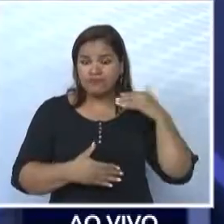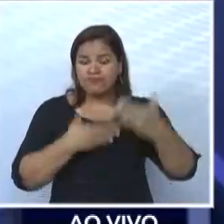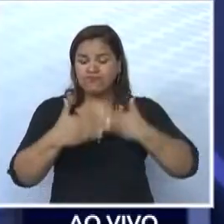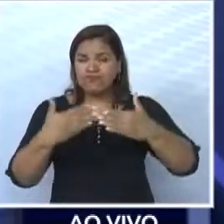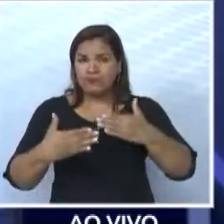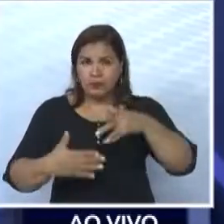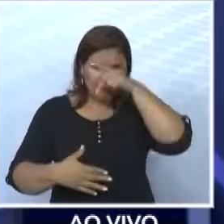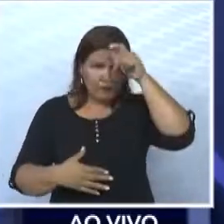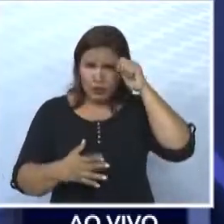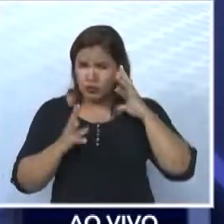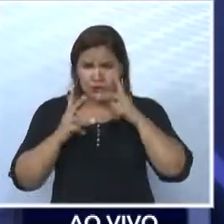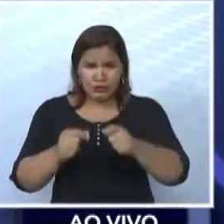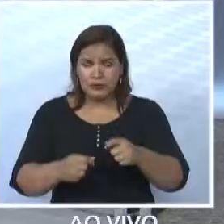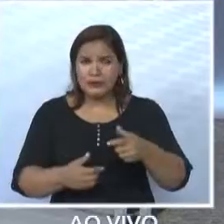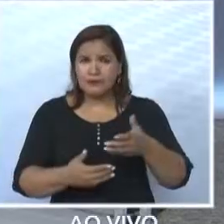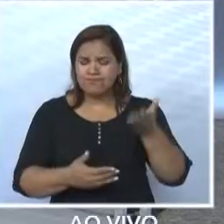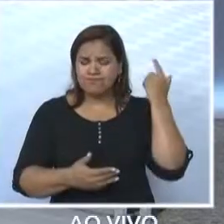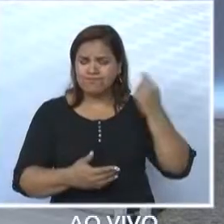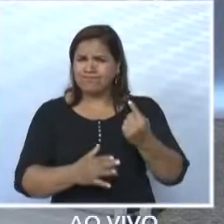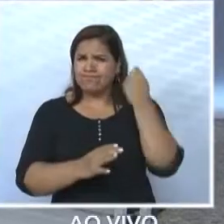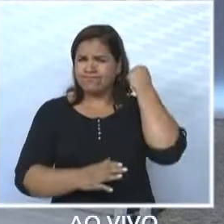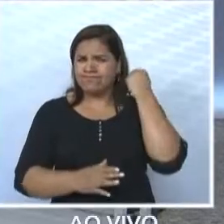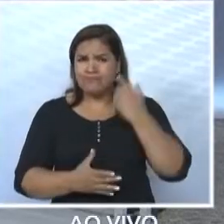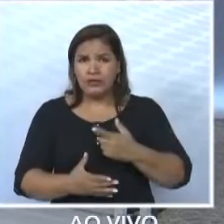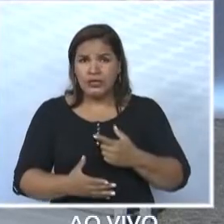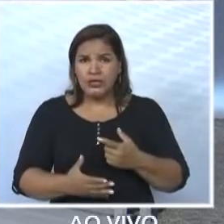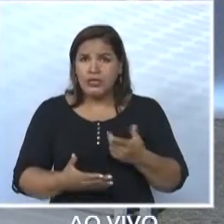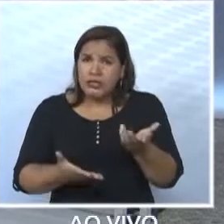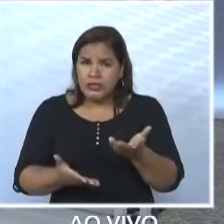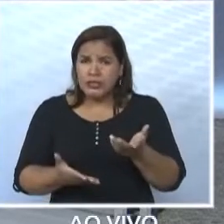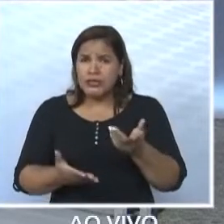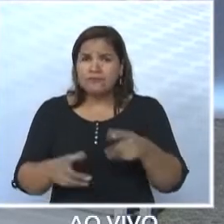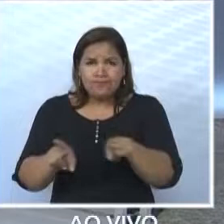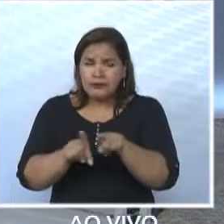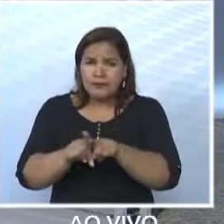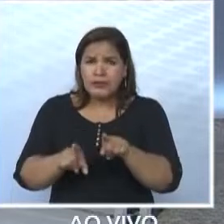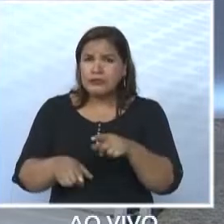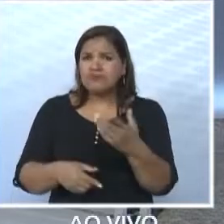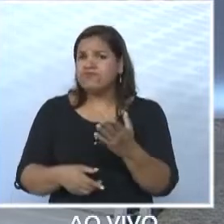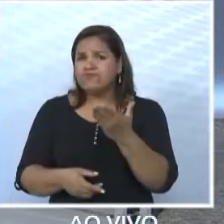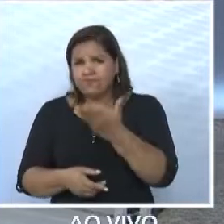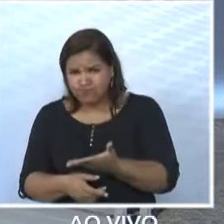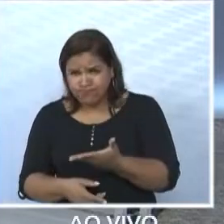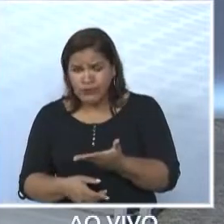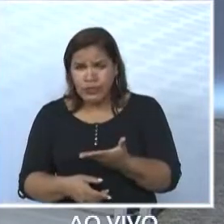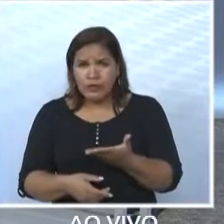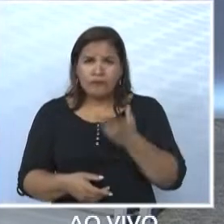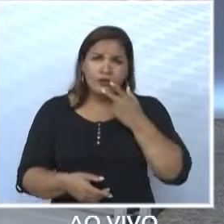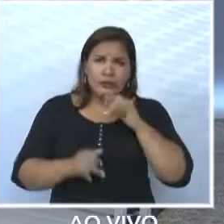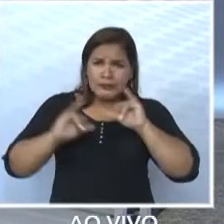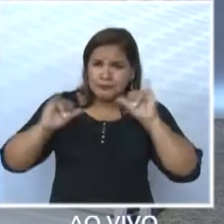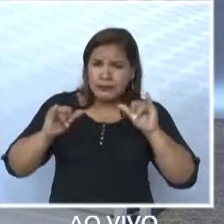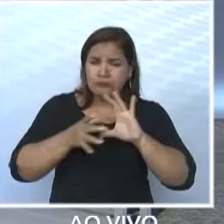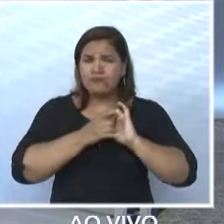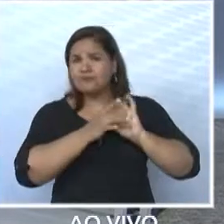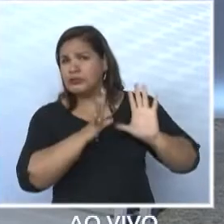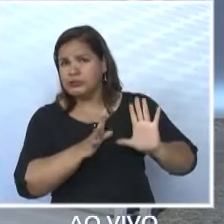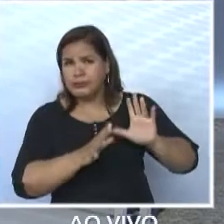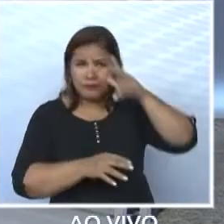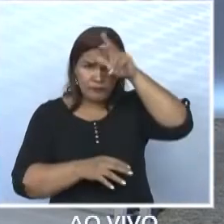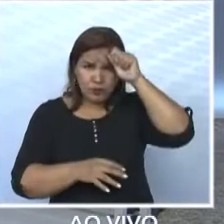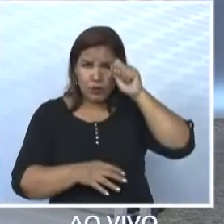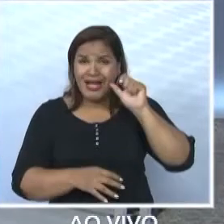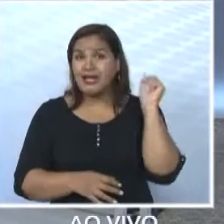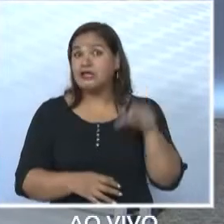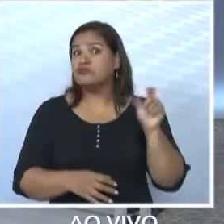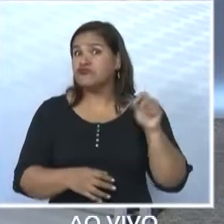lá. Anterior a ele. Anterior a ele. Inclusive, foi o senhor que usou na campanha também, falando, olha, deixei a Prefeitura, o caixa no azul. Ainda para mim, na época,